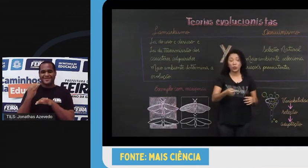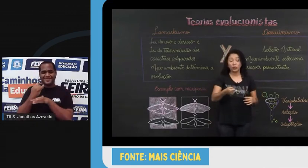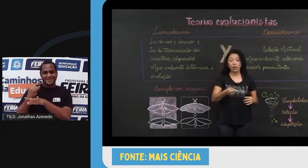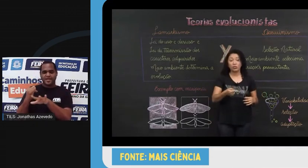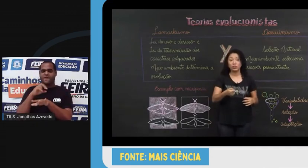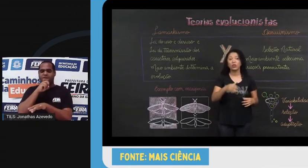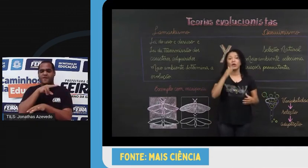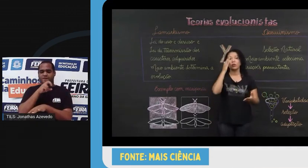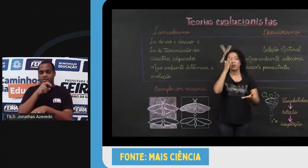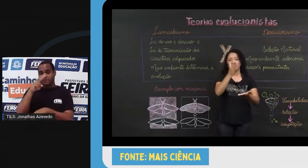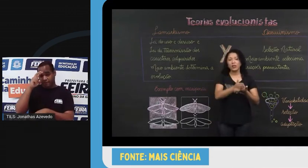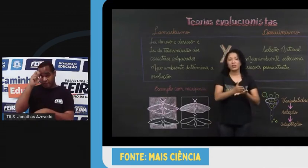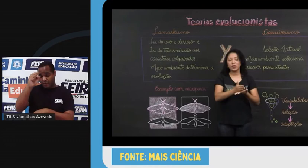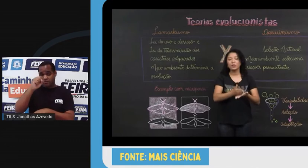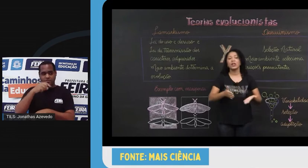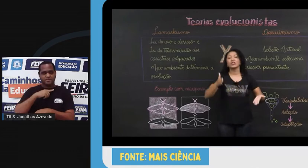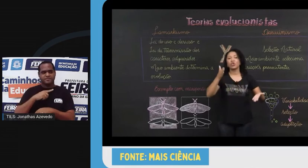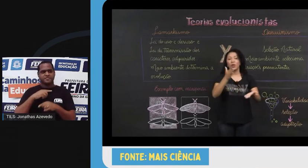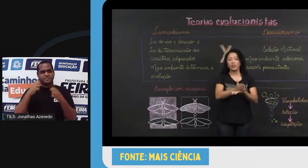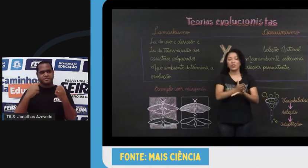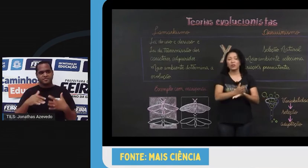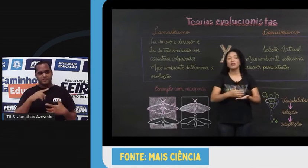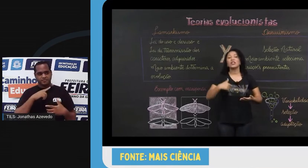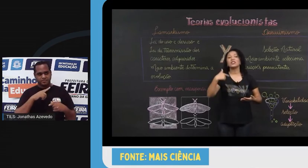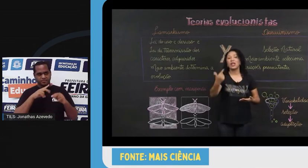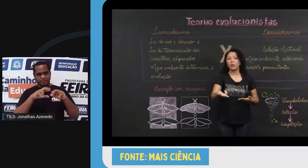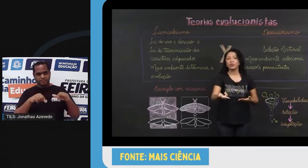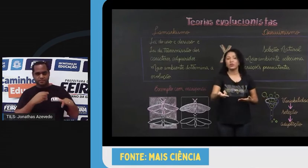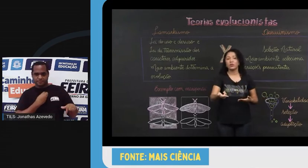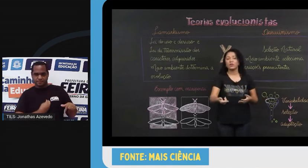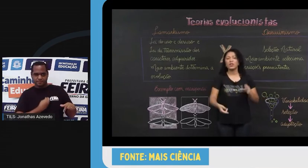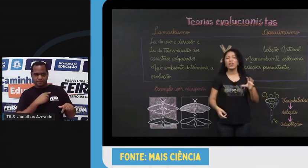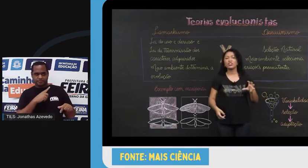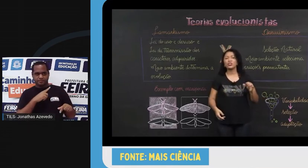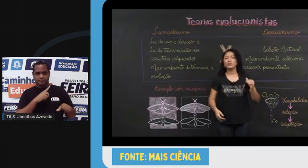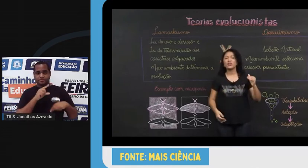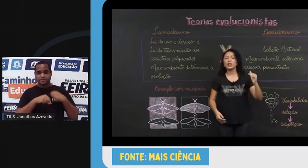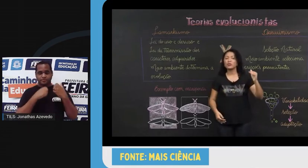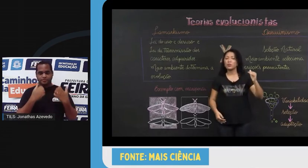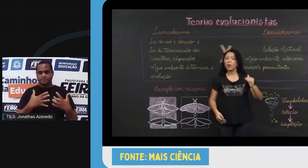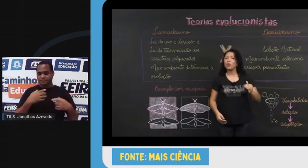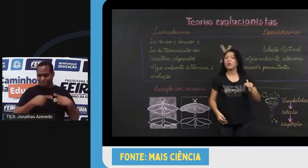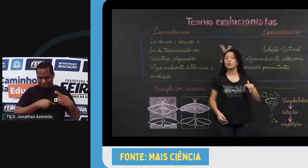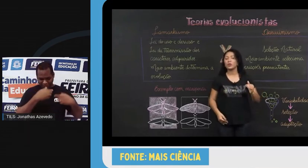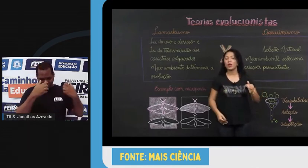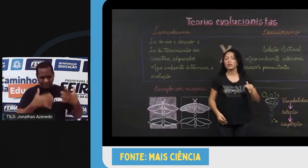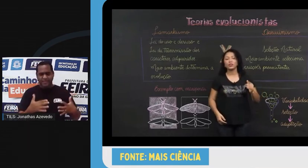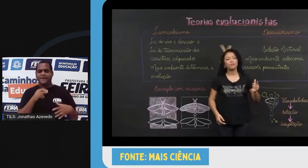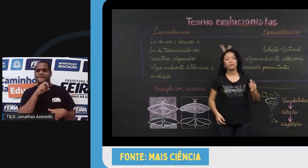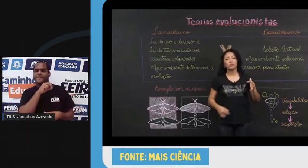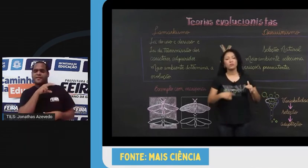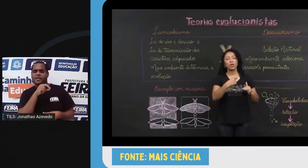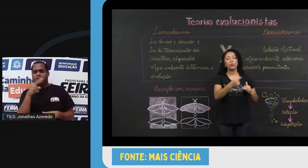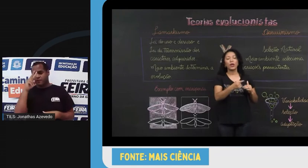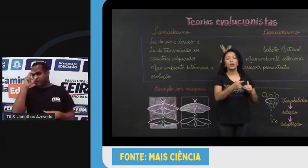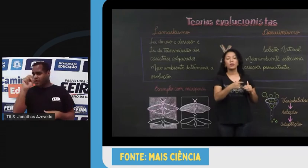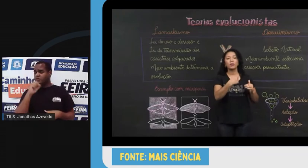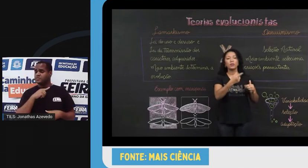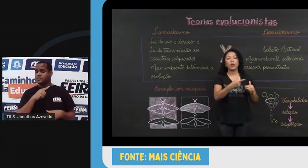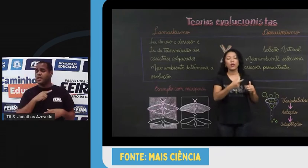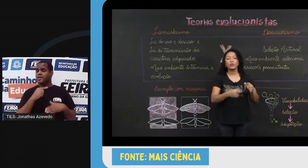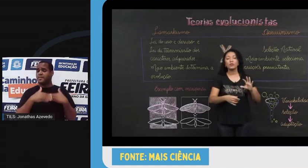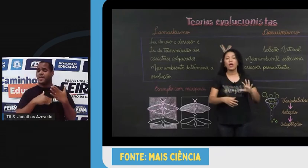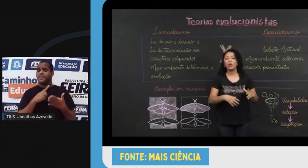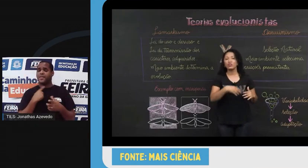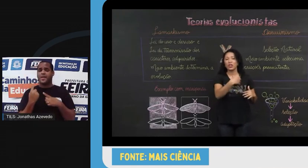venenos mais potentes, prevaleciam, sobreviviam e se reproduziam. E as que tinham venenos um pouco menos potentes, iam